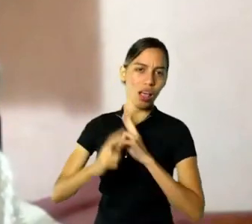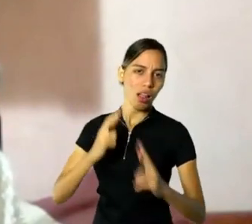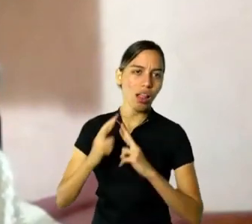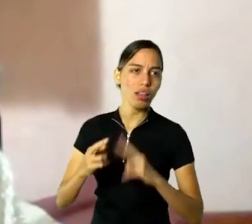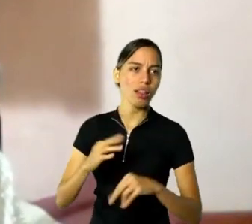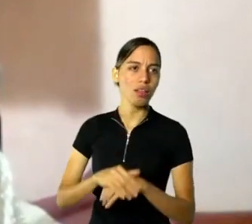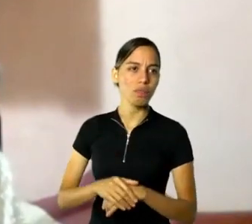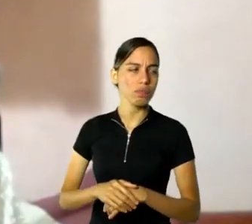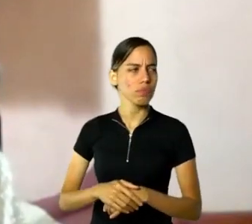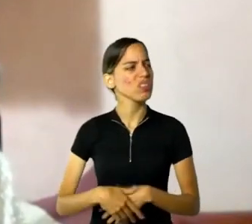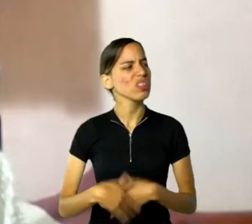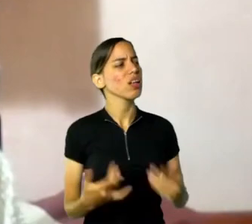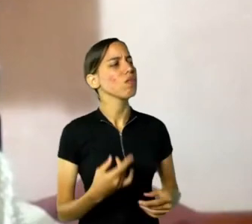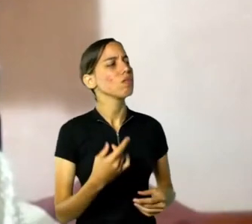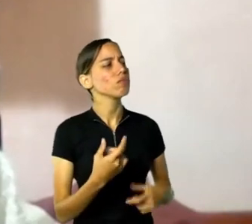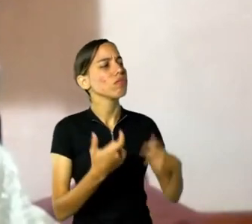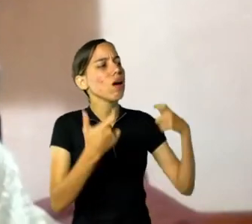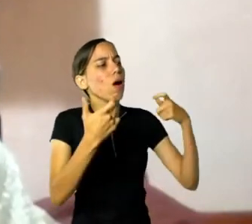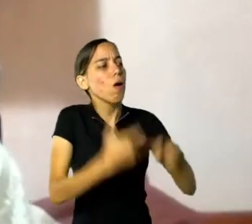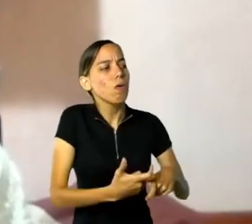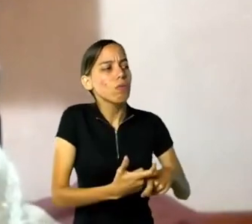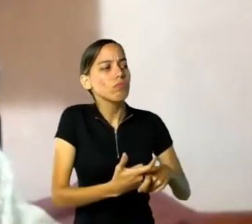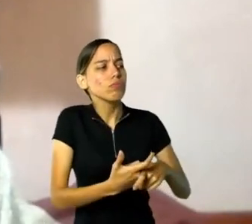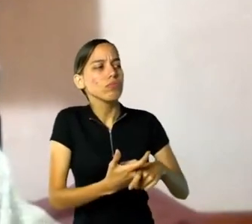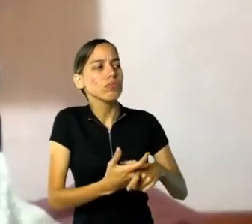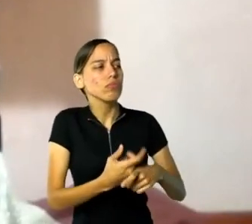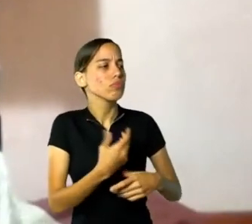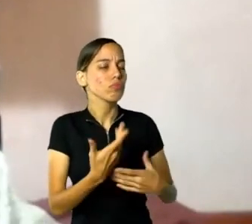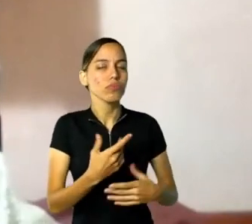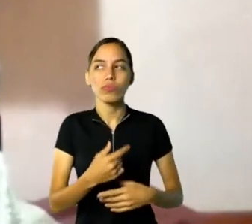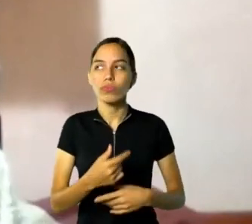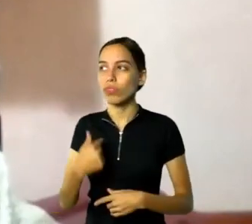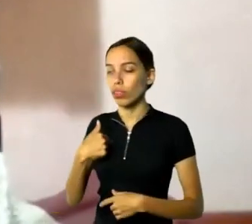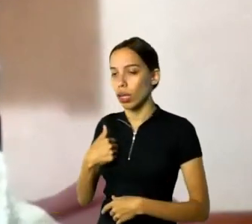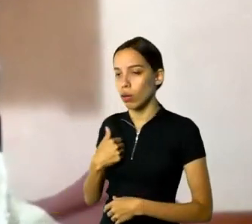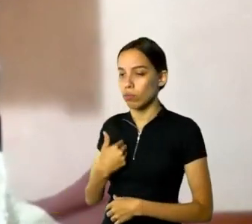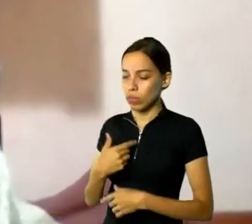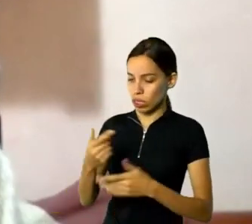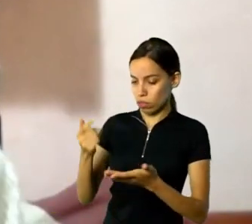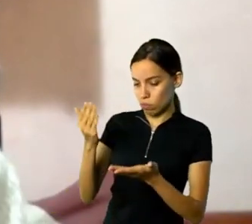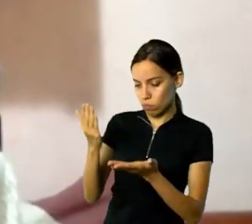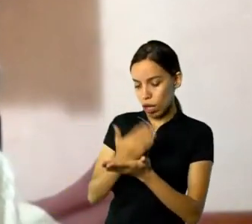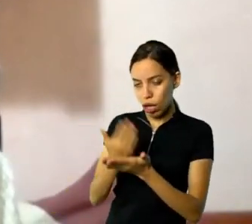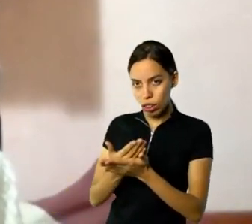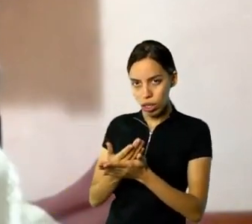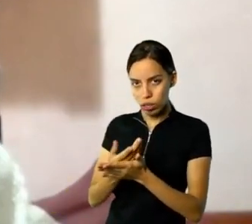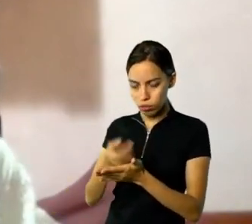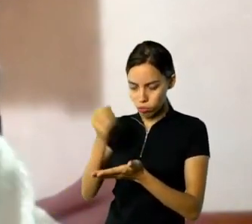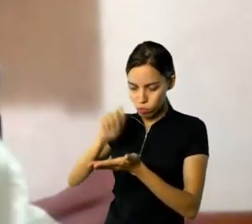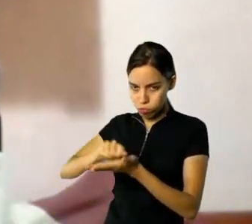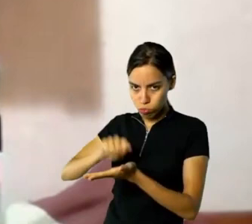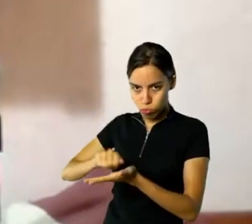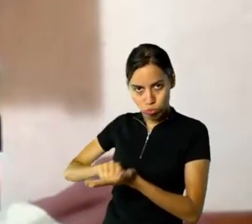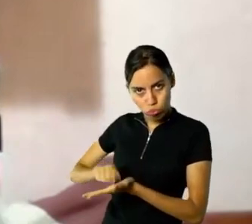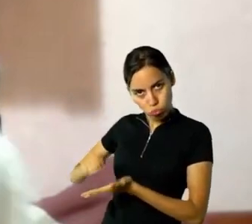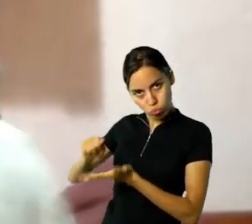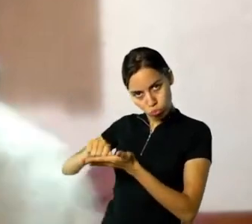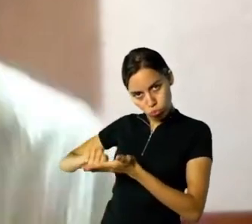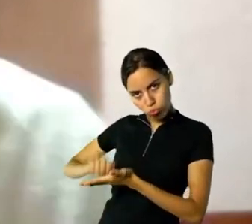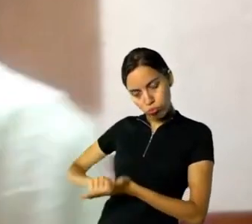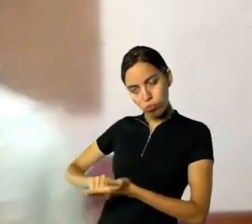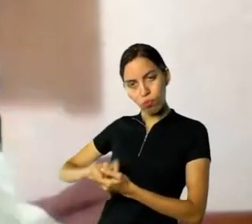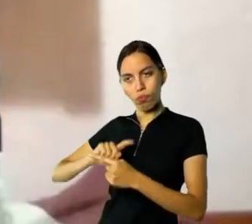sobre a minha infância antes. Eu tinha um caderninho que eu ia colocando lá as coisas que eu ia lembrando e tal. E